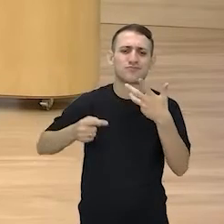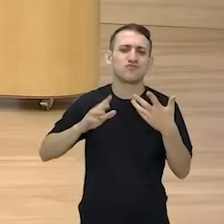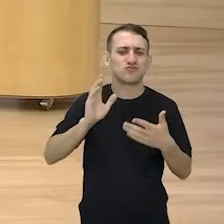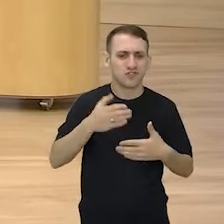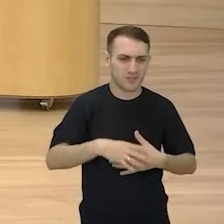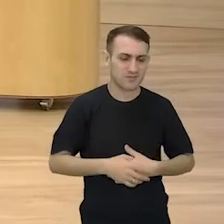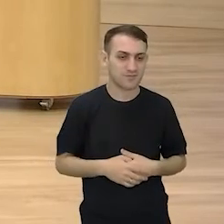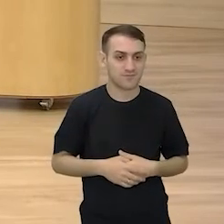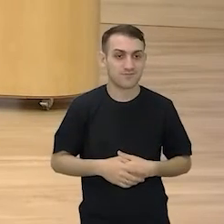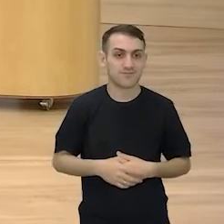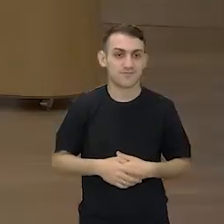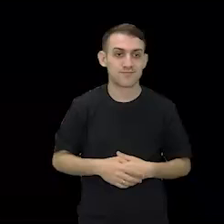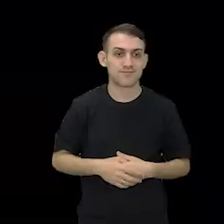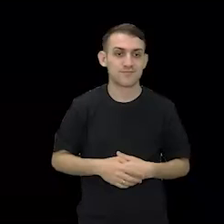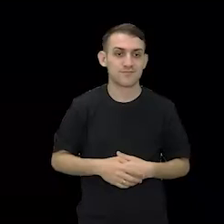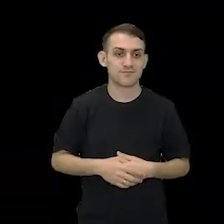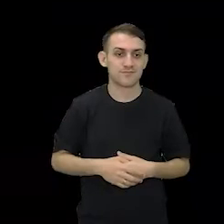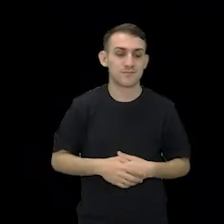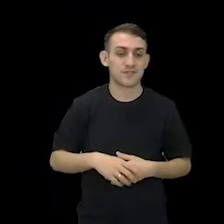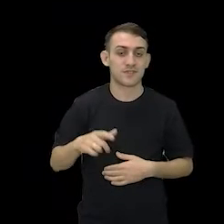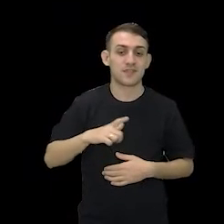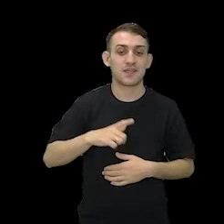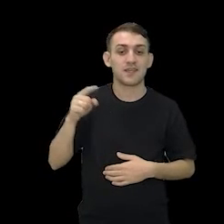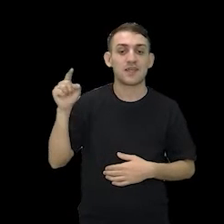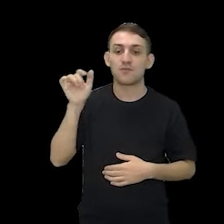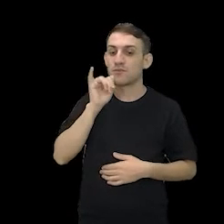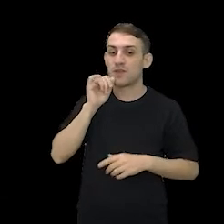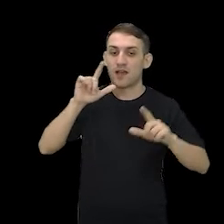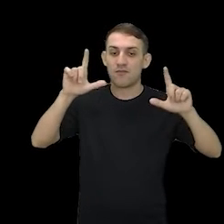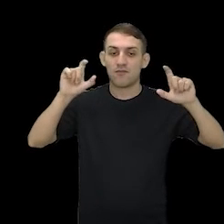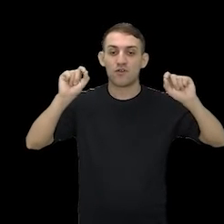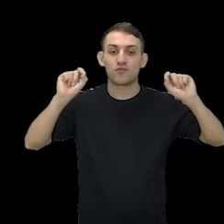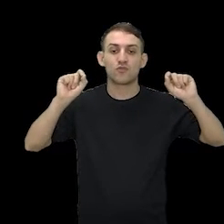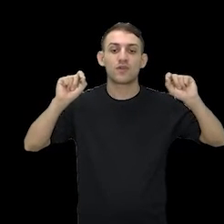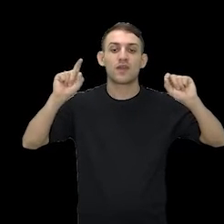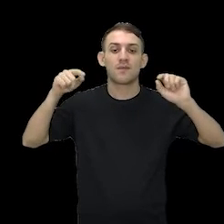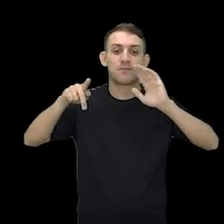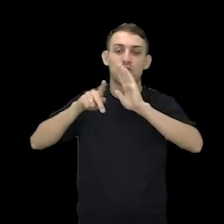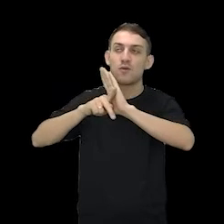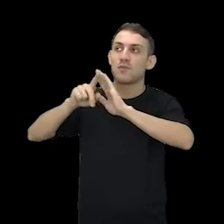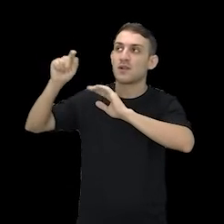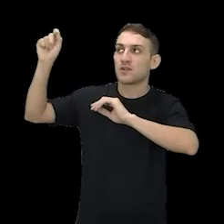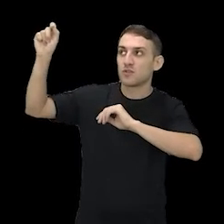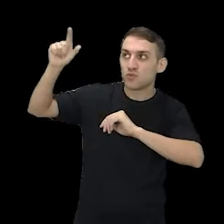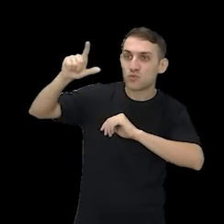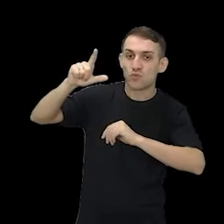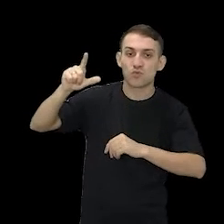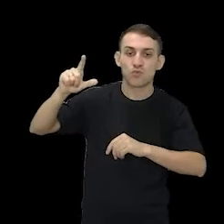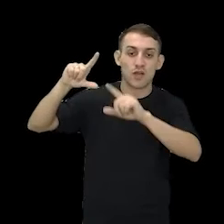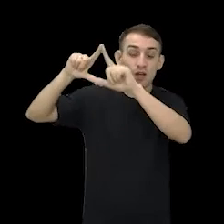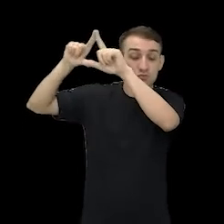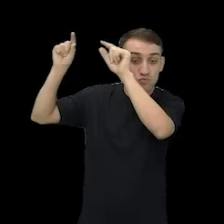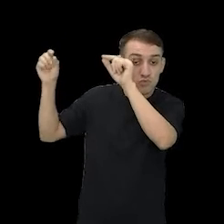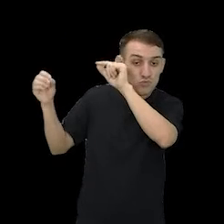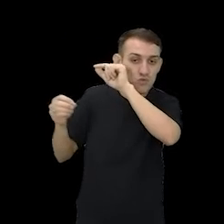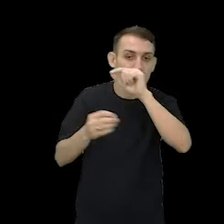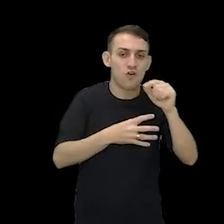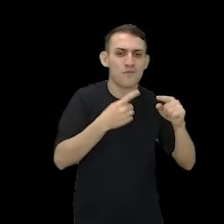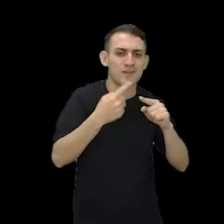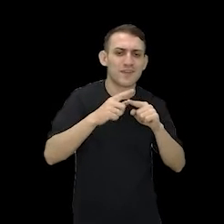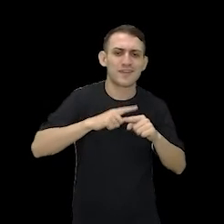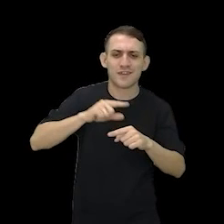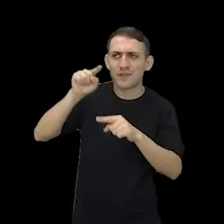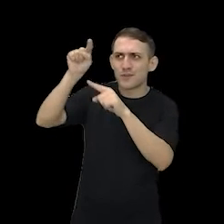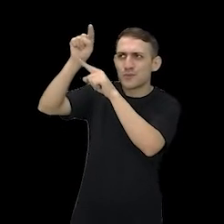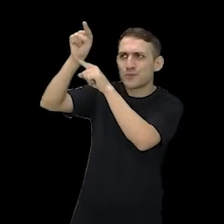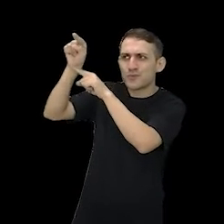então aqui, olha só, eu trouxe a imagem, essa imagem é da lua nova, porque fica só um risquinho